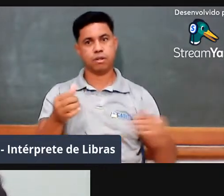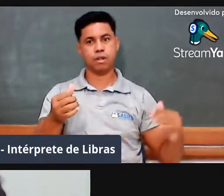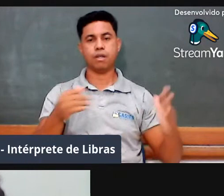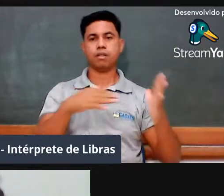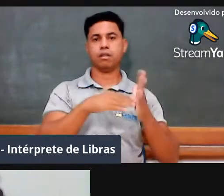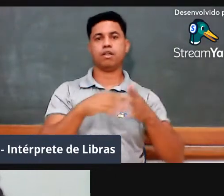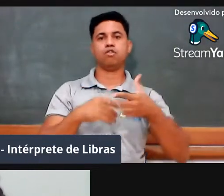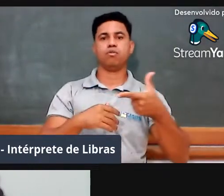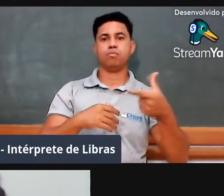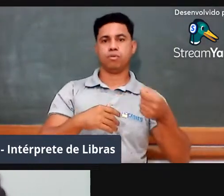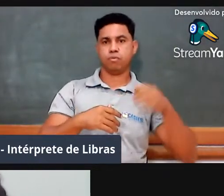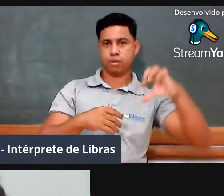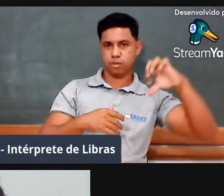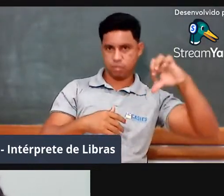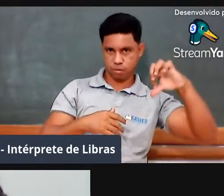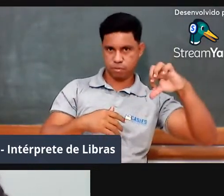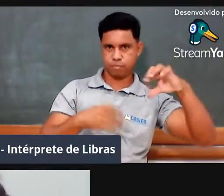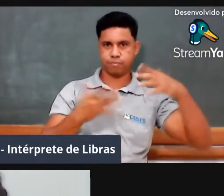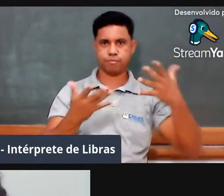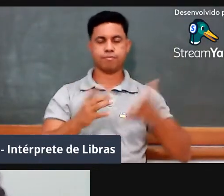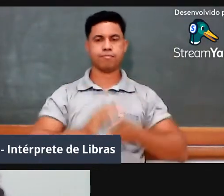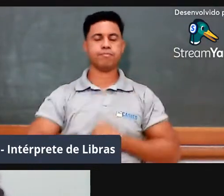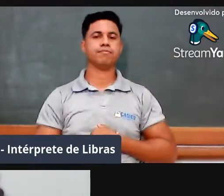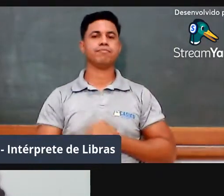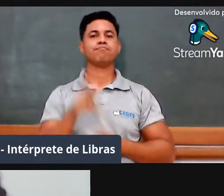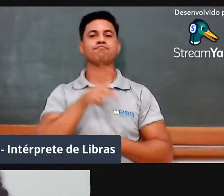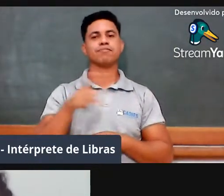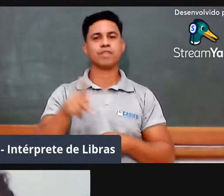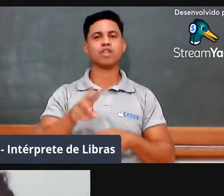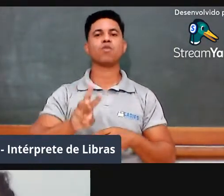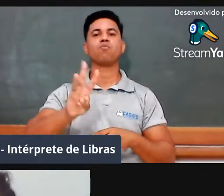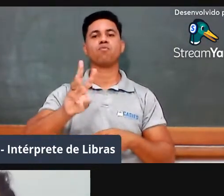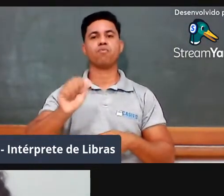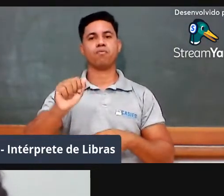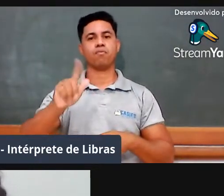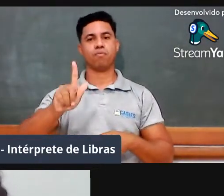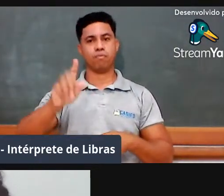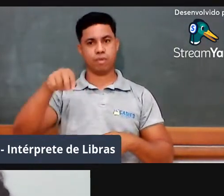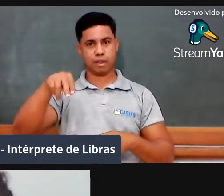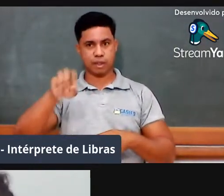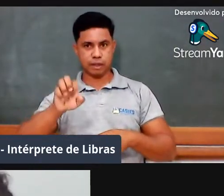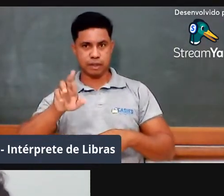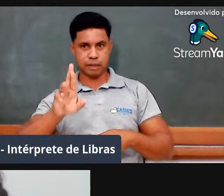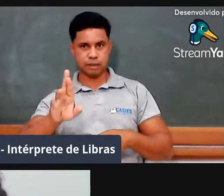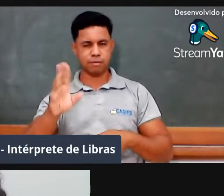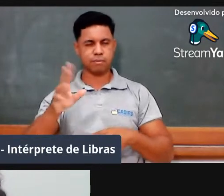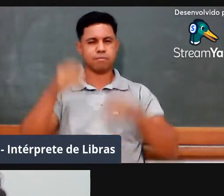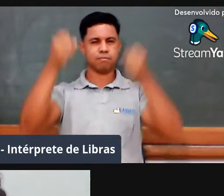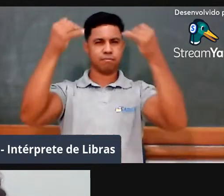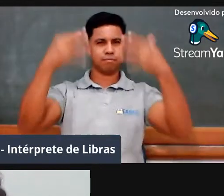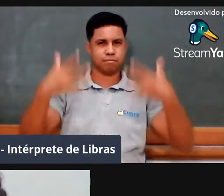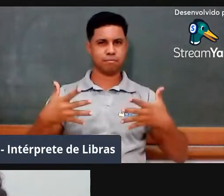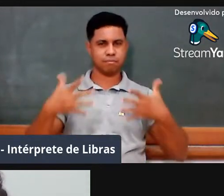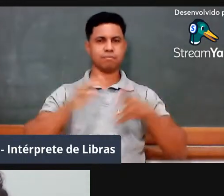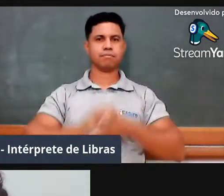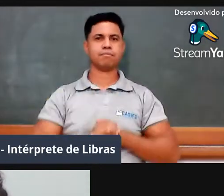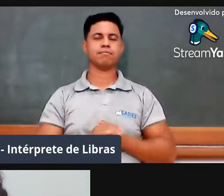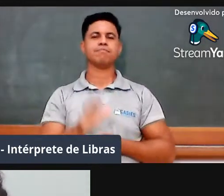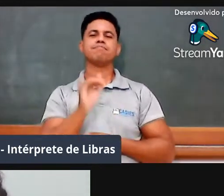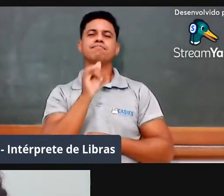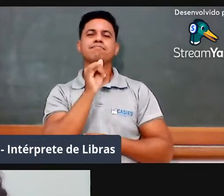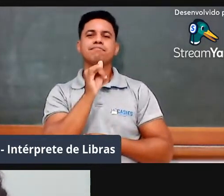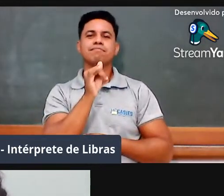Bom, o professor Wagner Valente costuma nos dizer em seus estritos... professora Luciene?